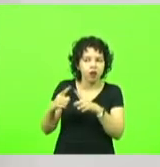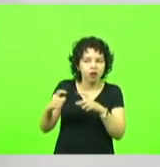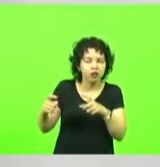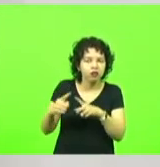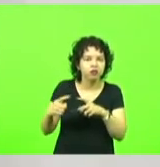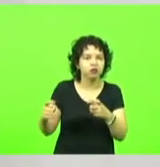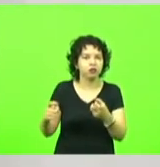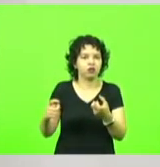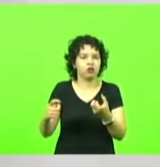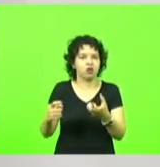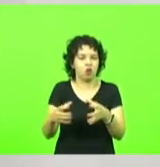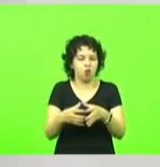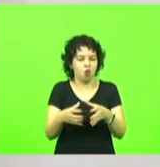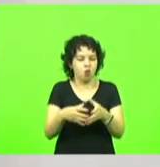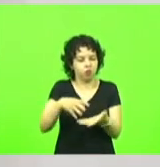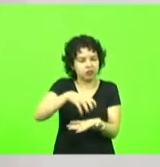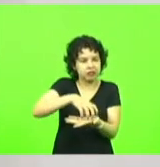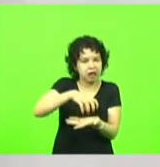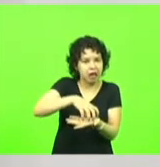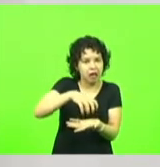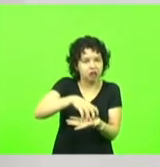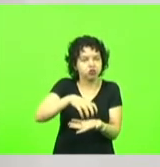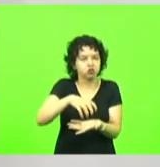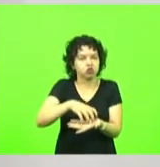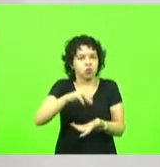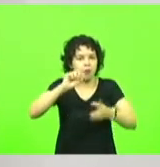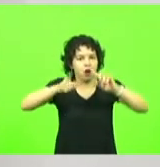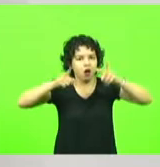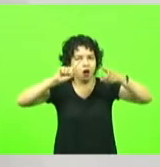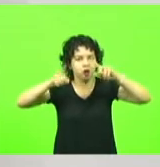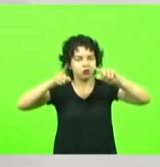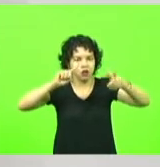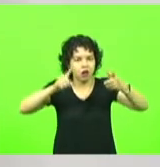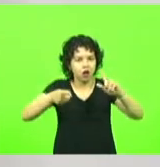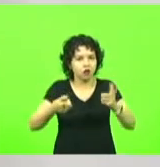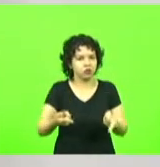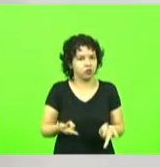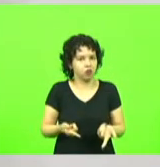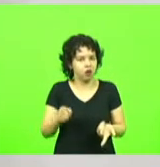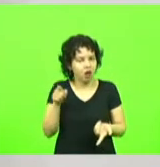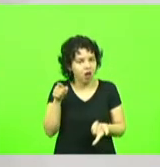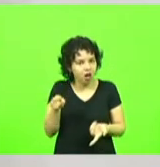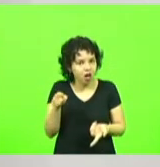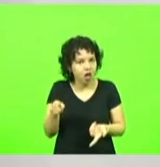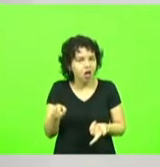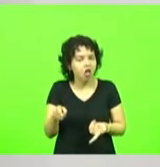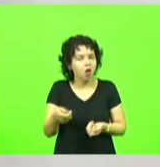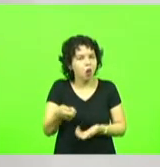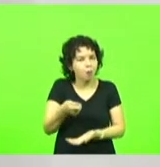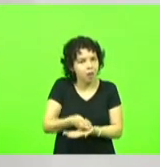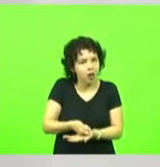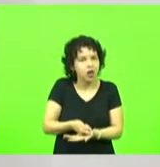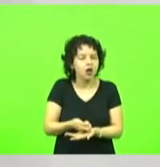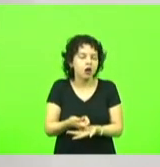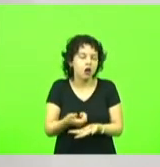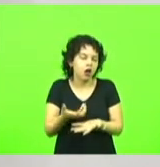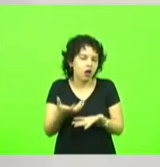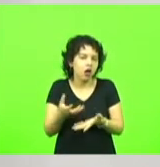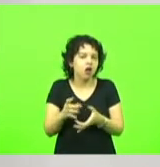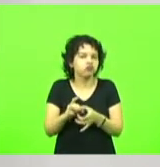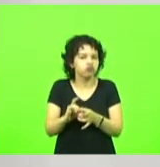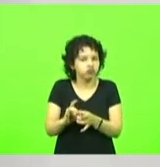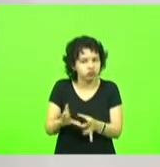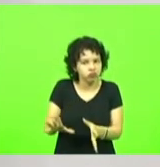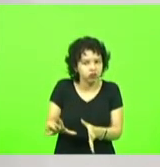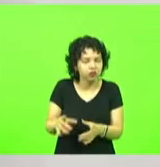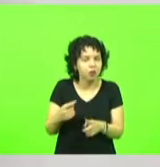centrão comandando tudo ele ainda se obriga a ceder em algumas situações porque